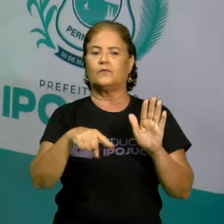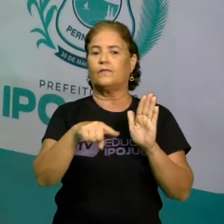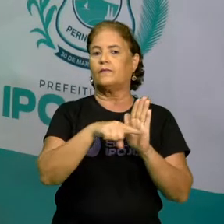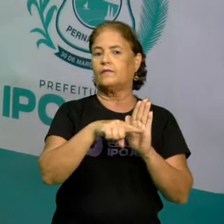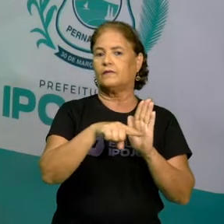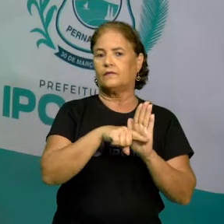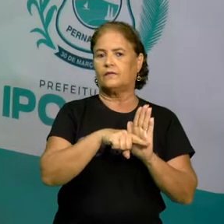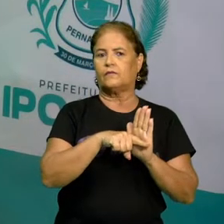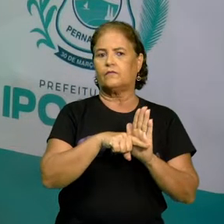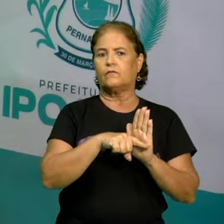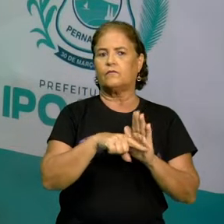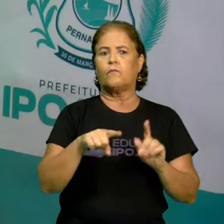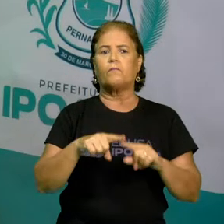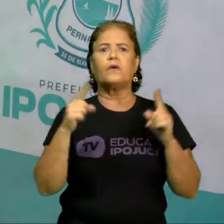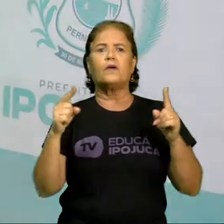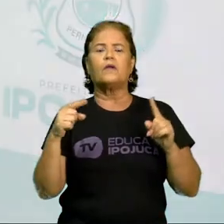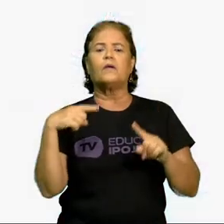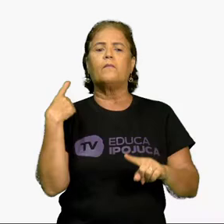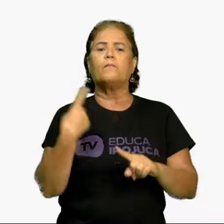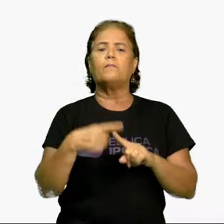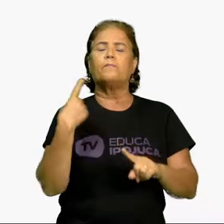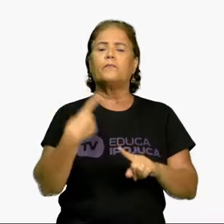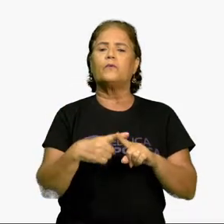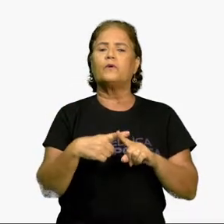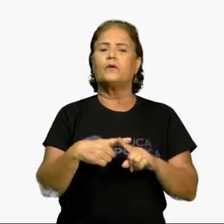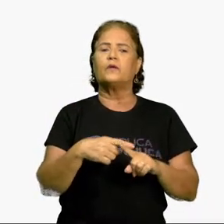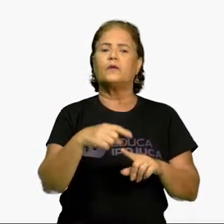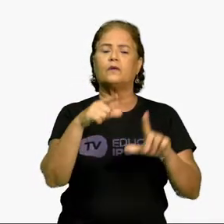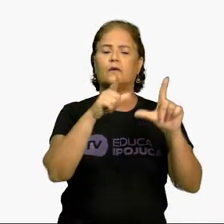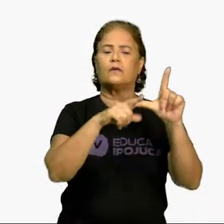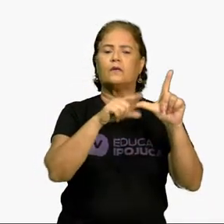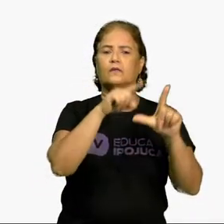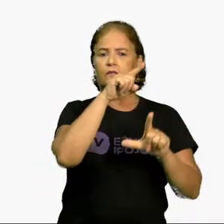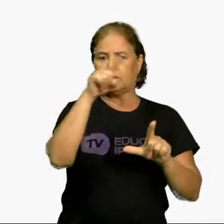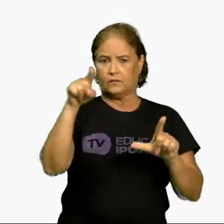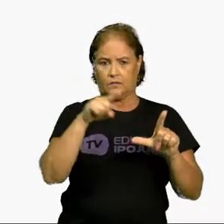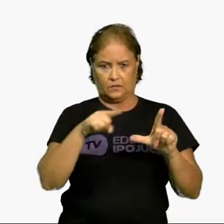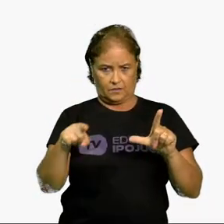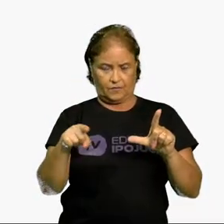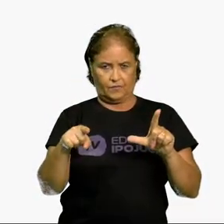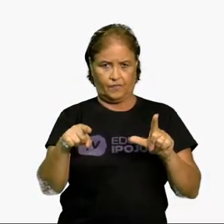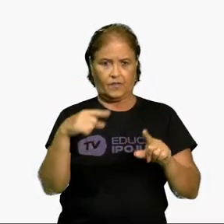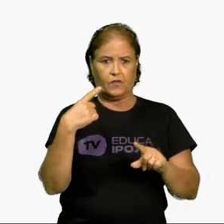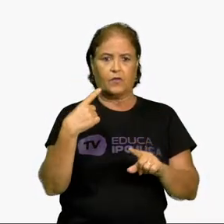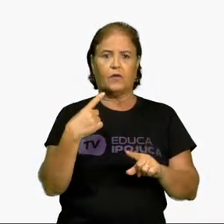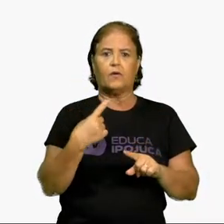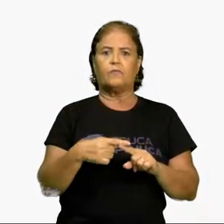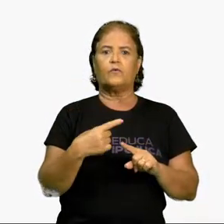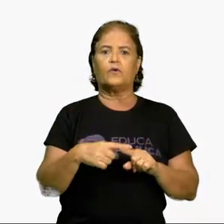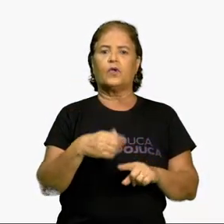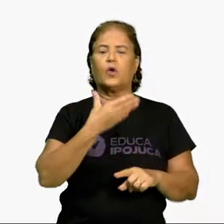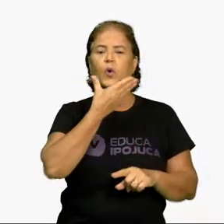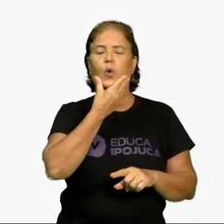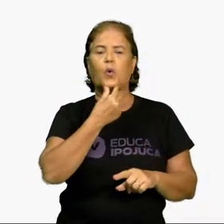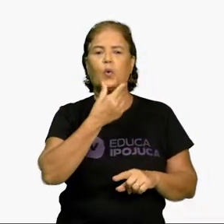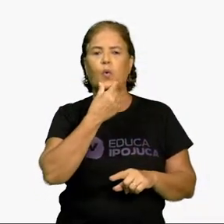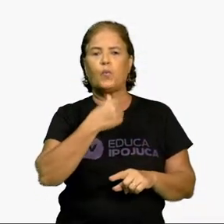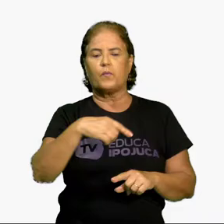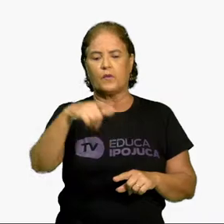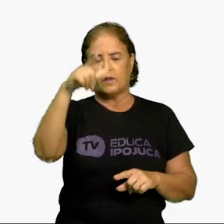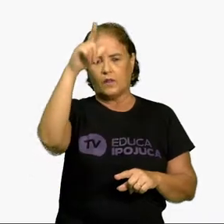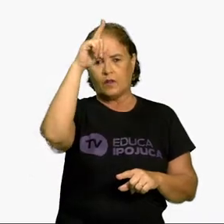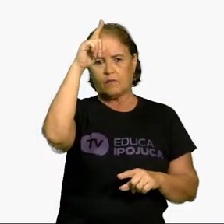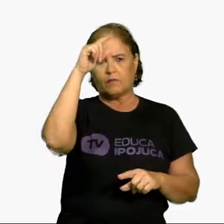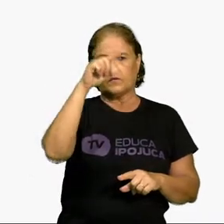Z, porque veio justamente do matemático alemão, ou do alemão, Zahal, que significa